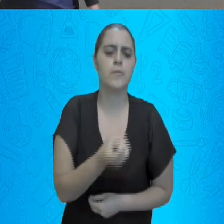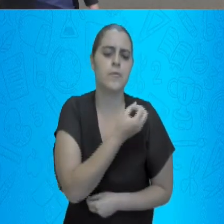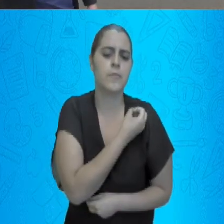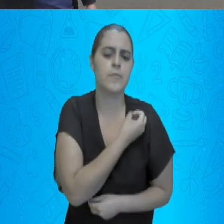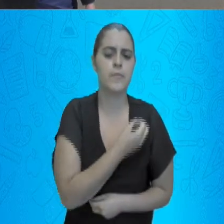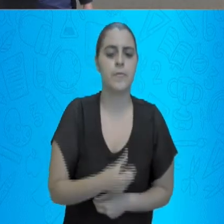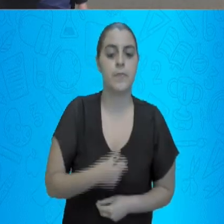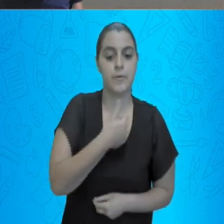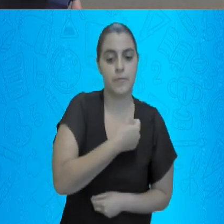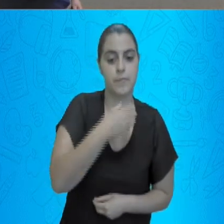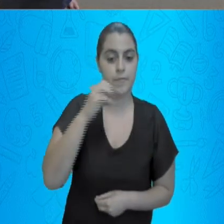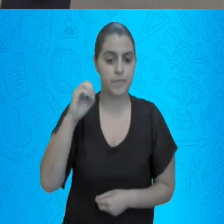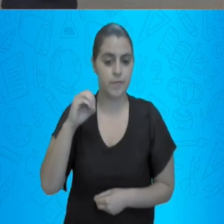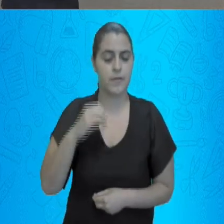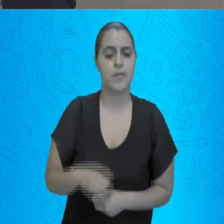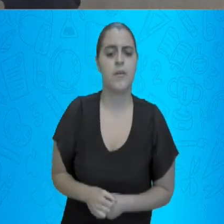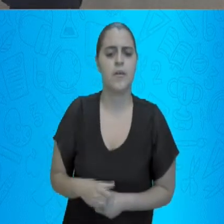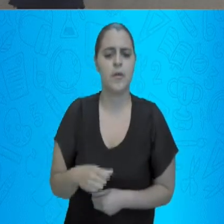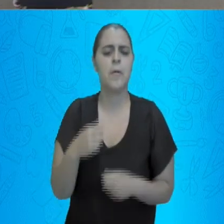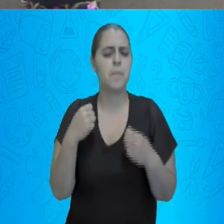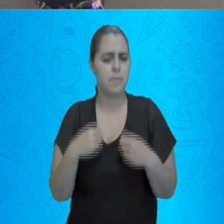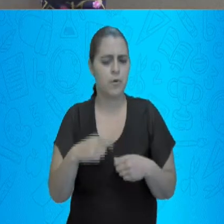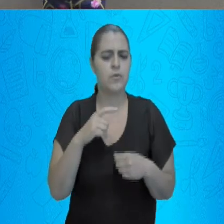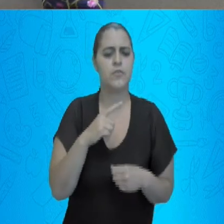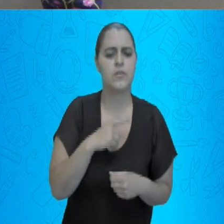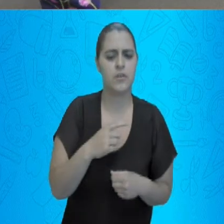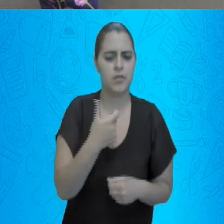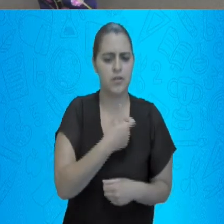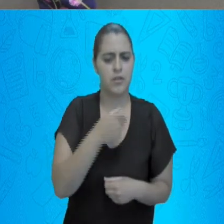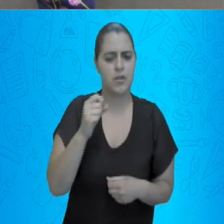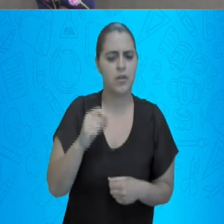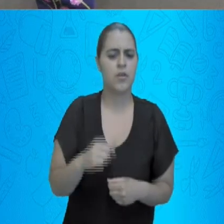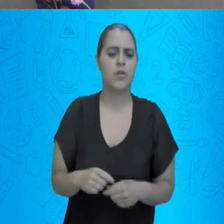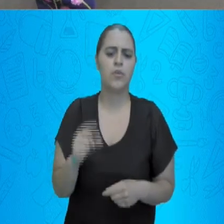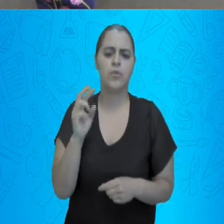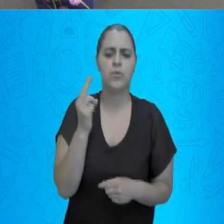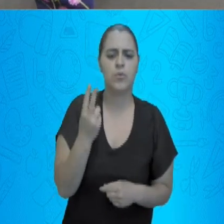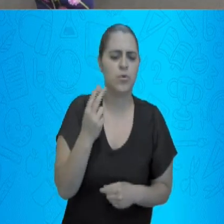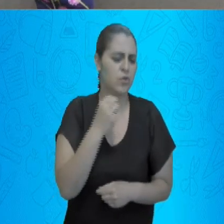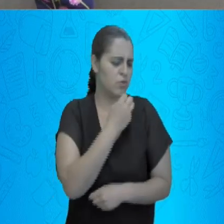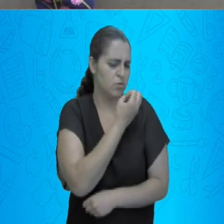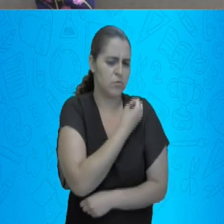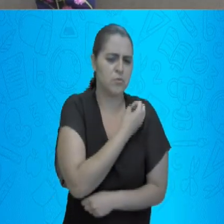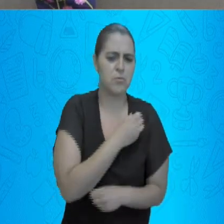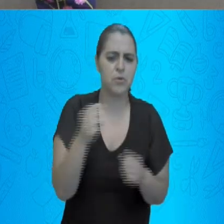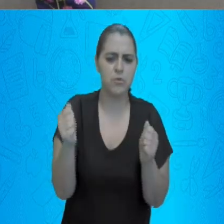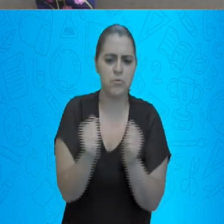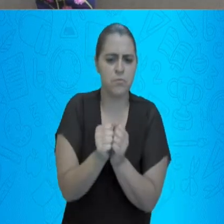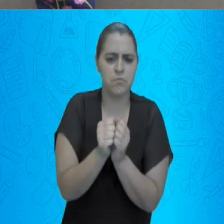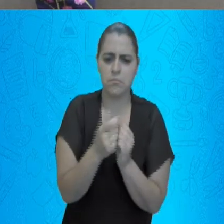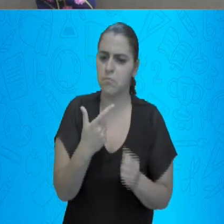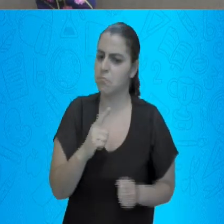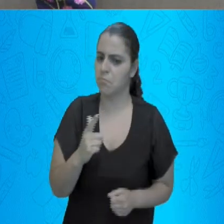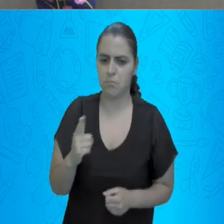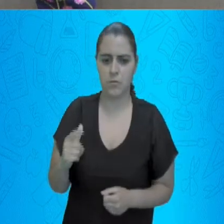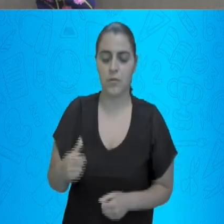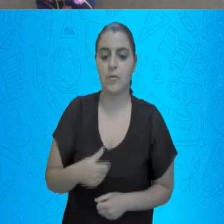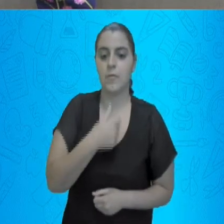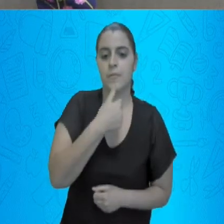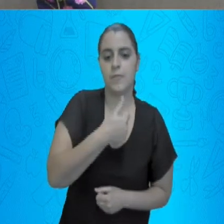10. Mas eu posso colocar o 10 com dois algarismos aqui? Não. O 10,